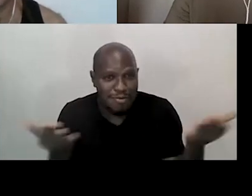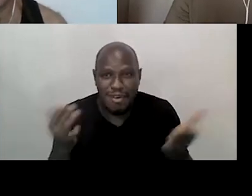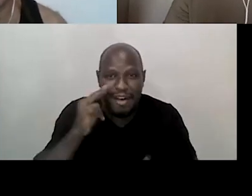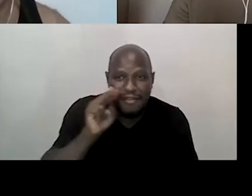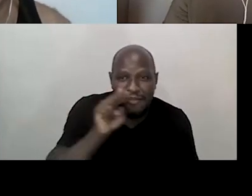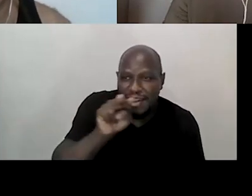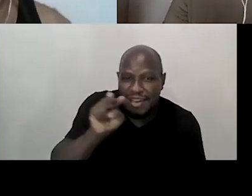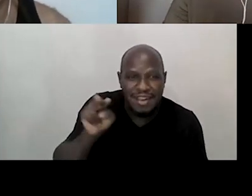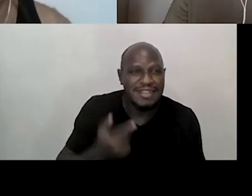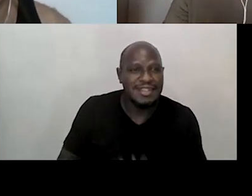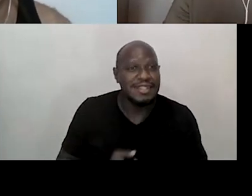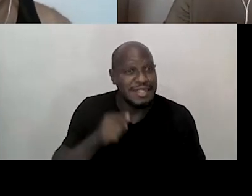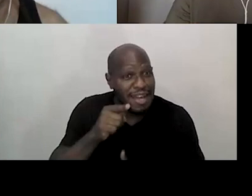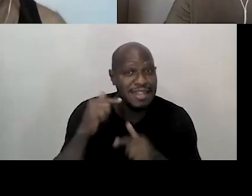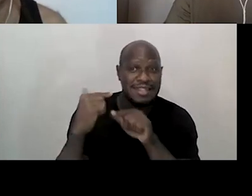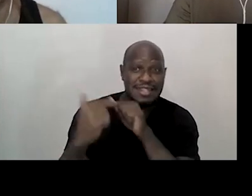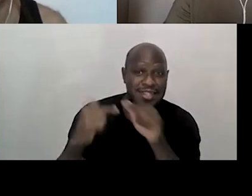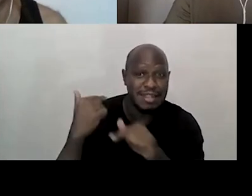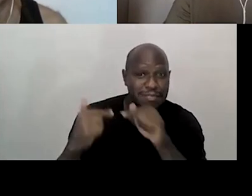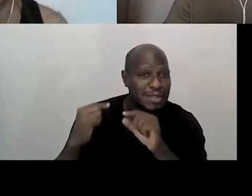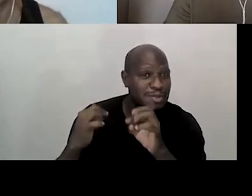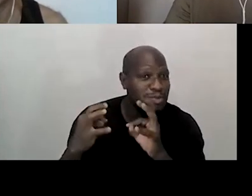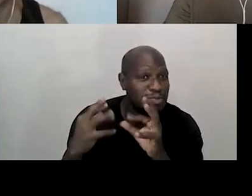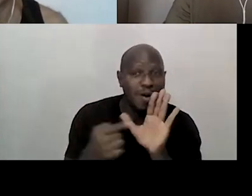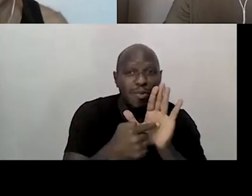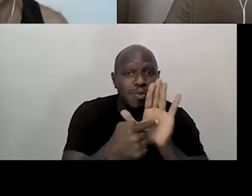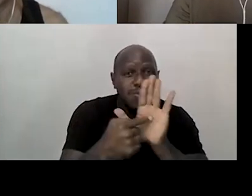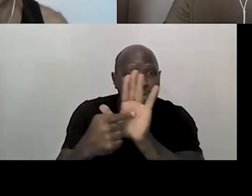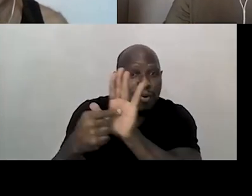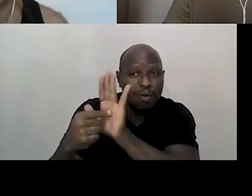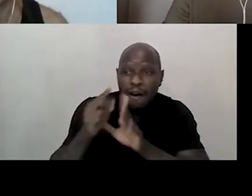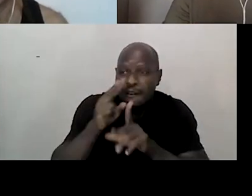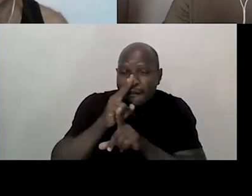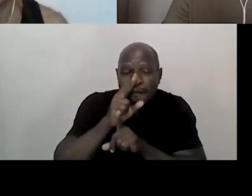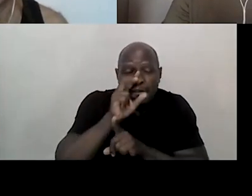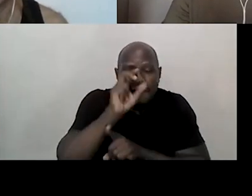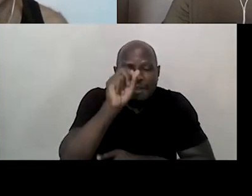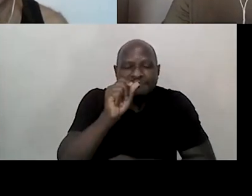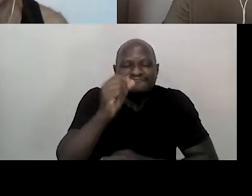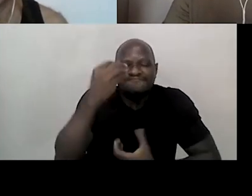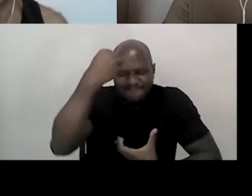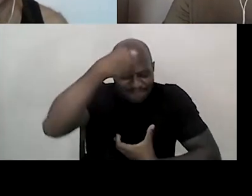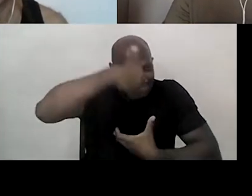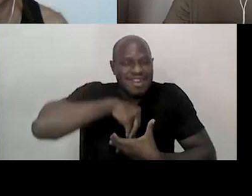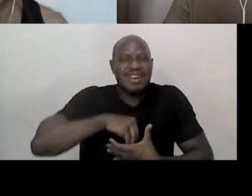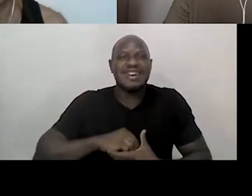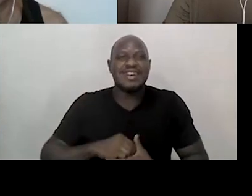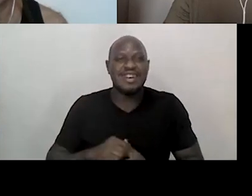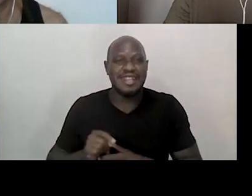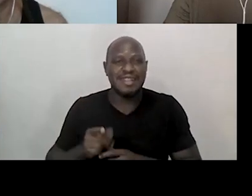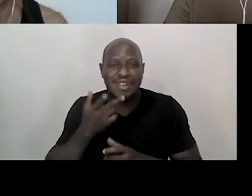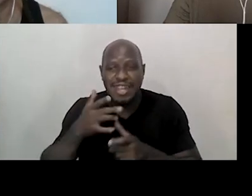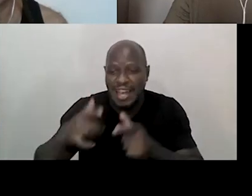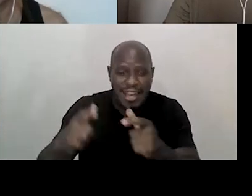é esse trabalho, tudo isso que você trouxe, toda essa potência dentro da Cracolândia.